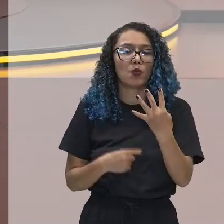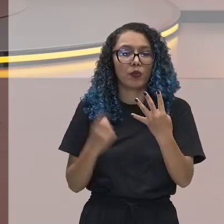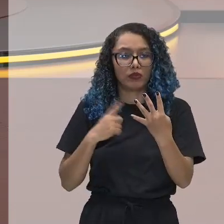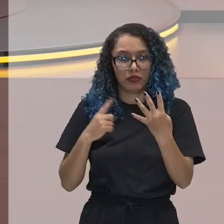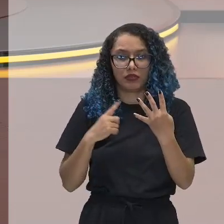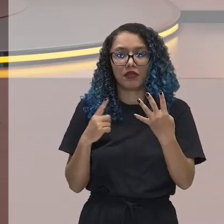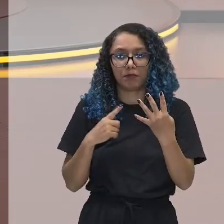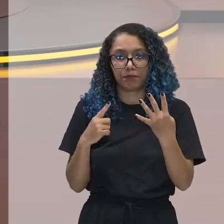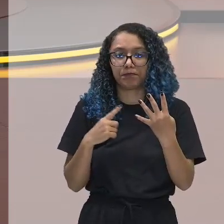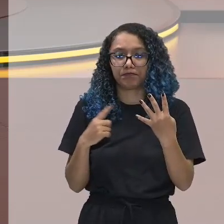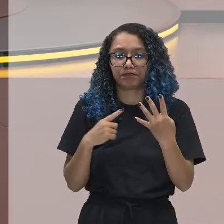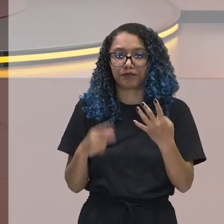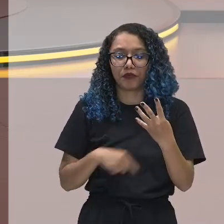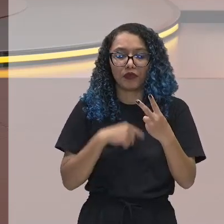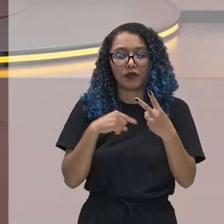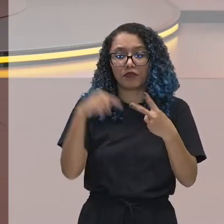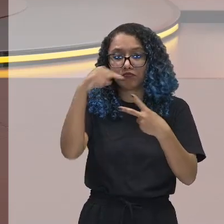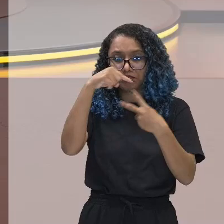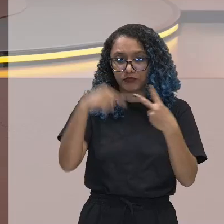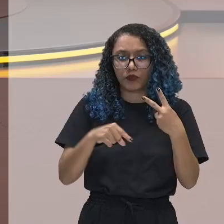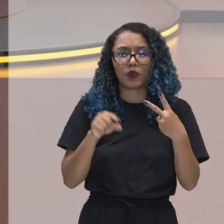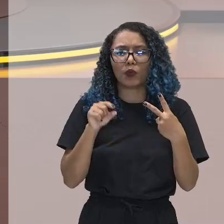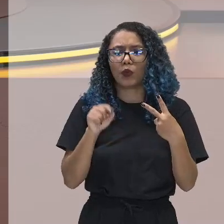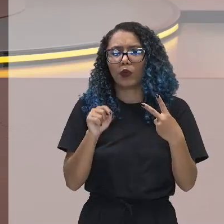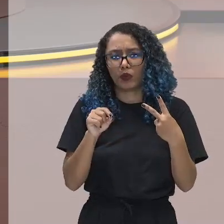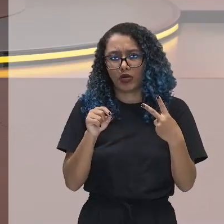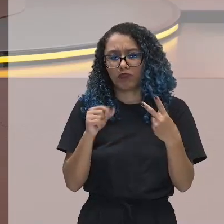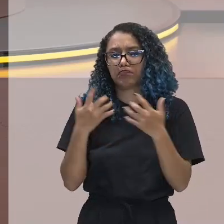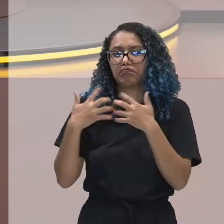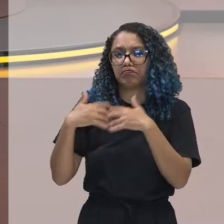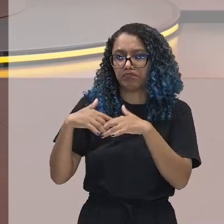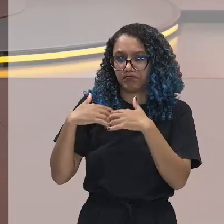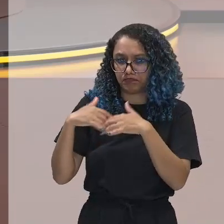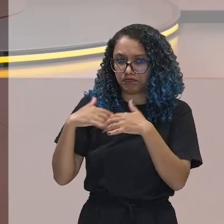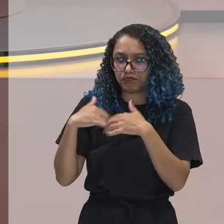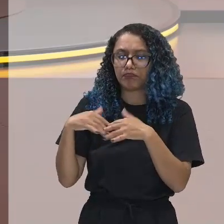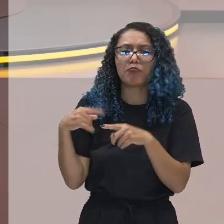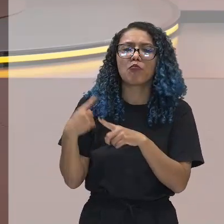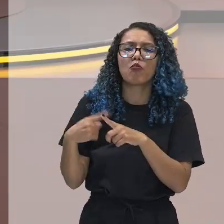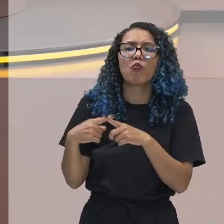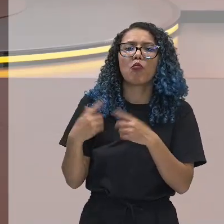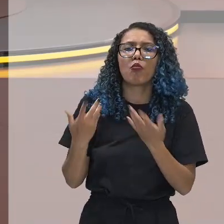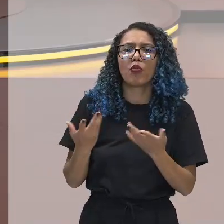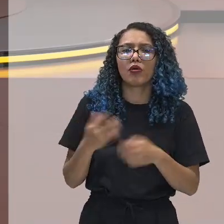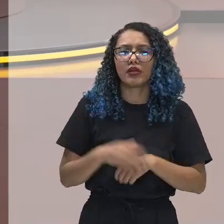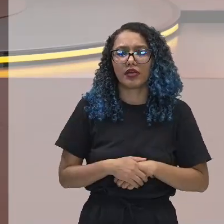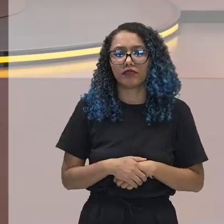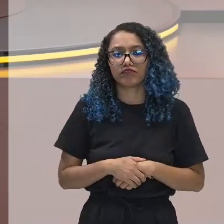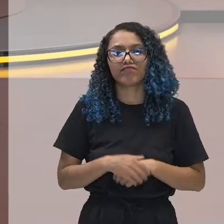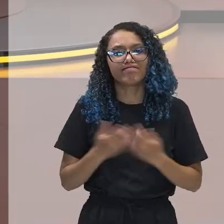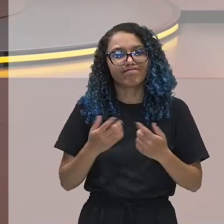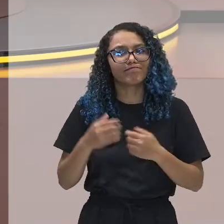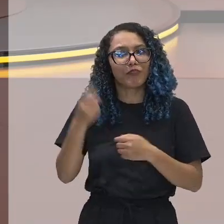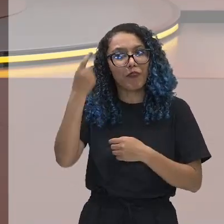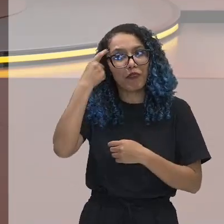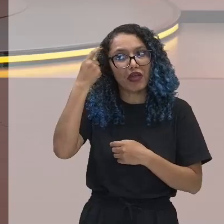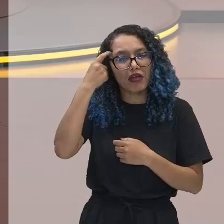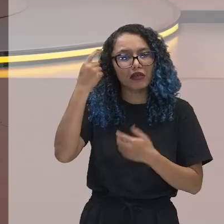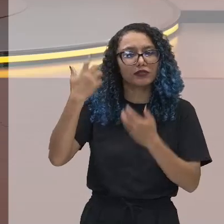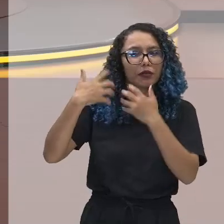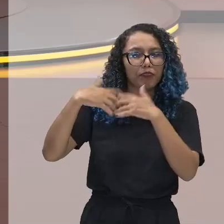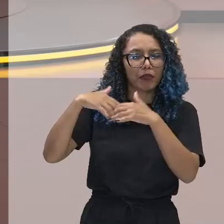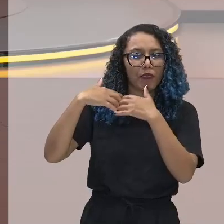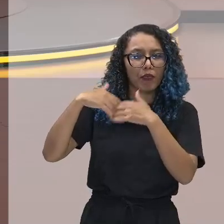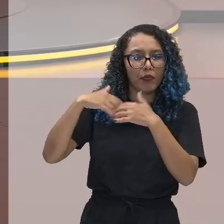As duas primeiras ele chama de ações racional, porque você faz a partir da razão, dessas